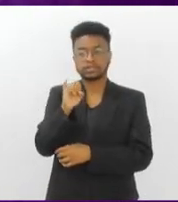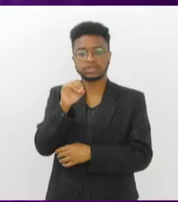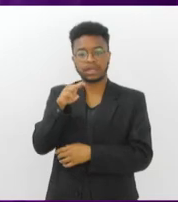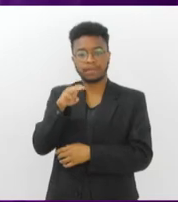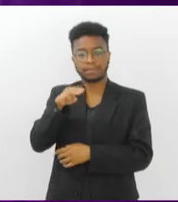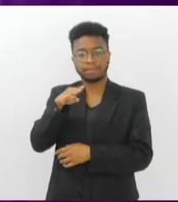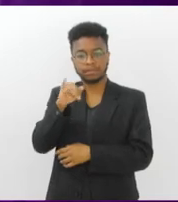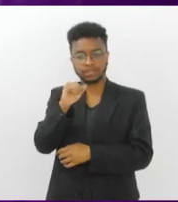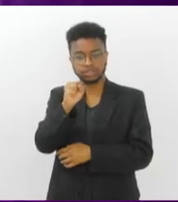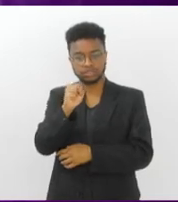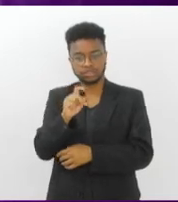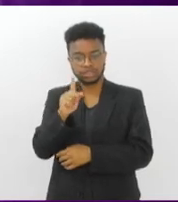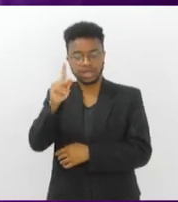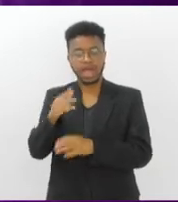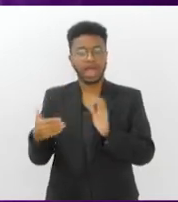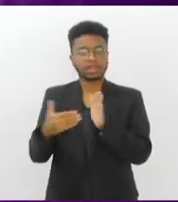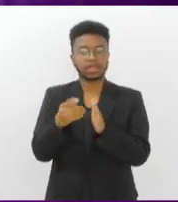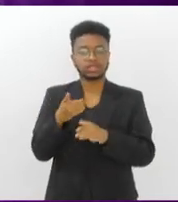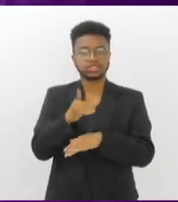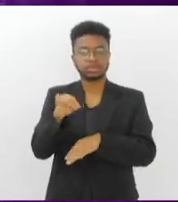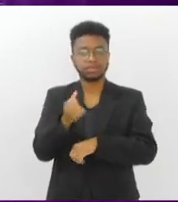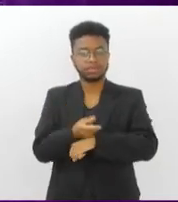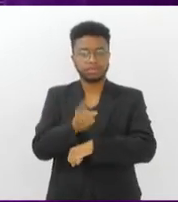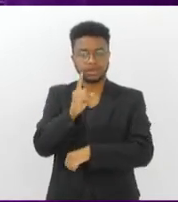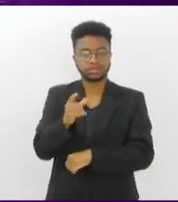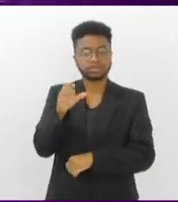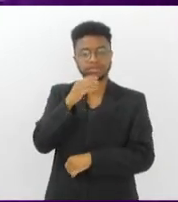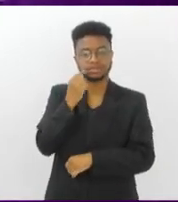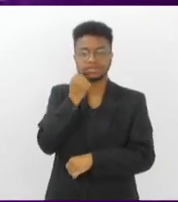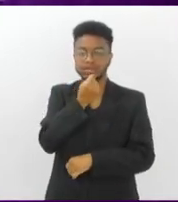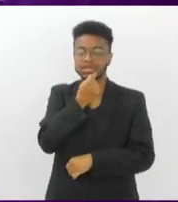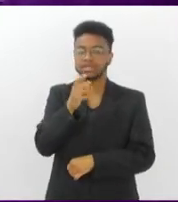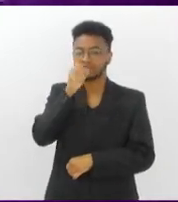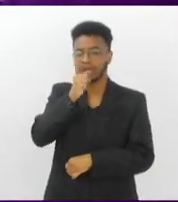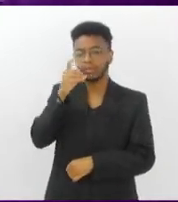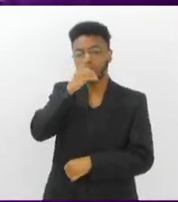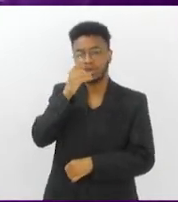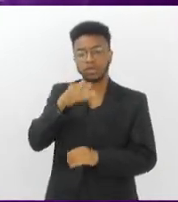1º de setembro, sábados e domingos, às 4 horas da tarde.